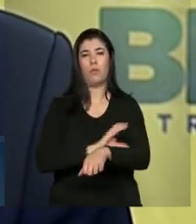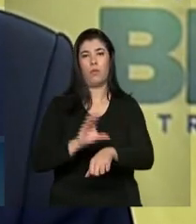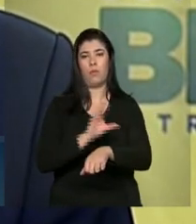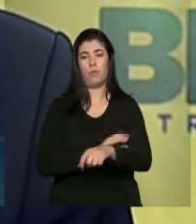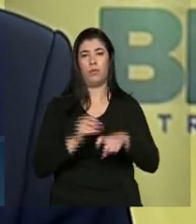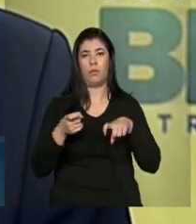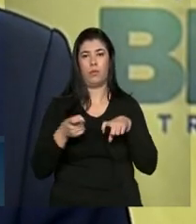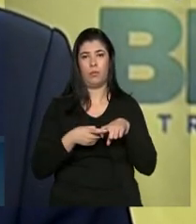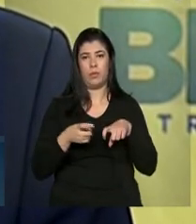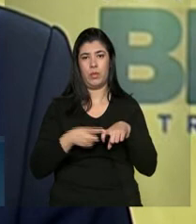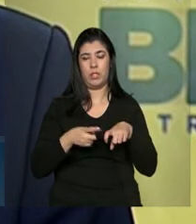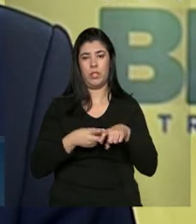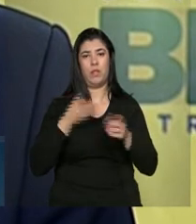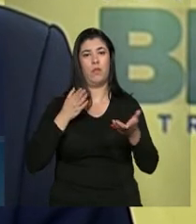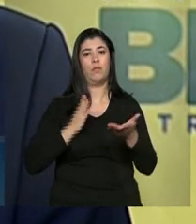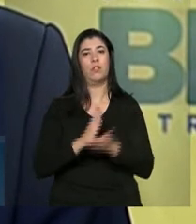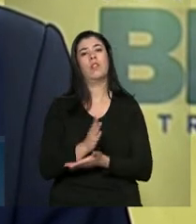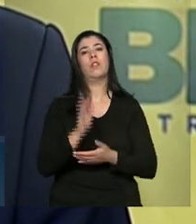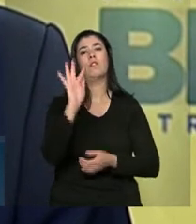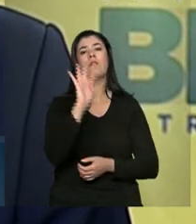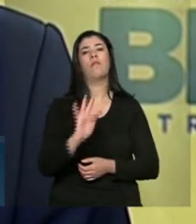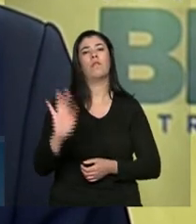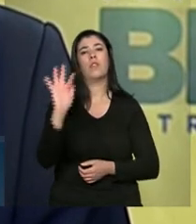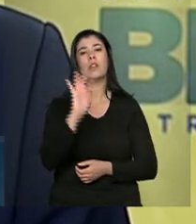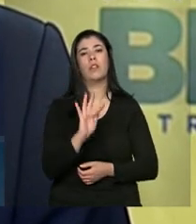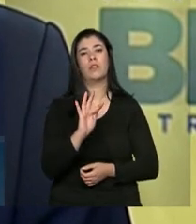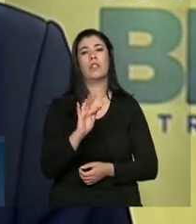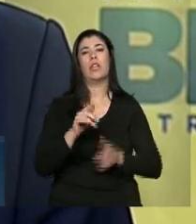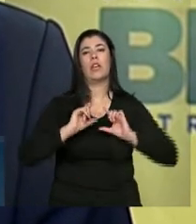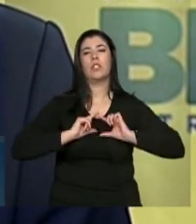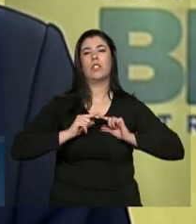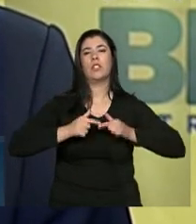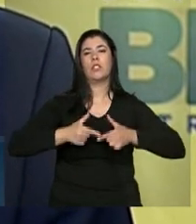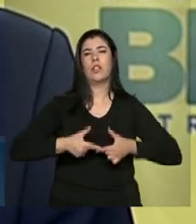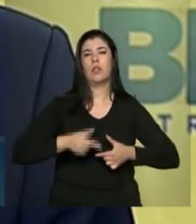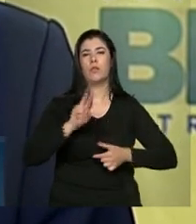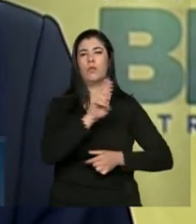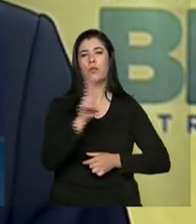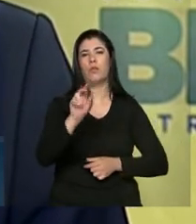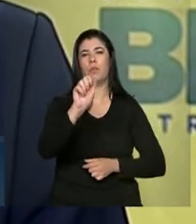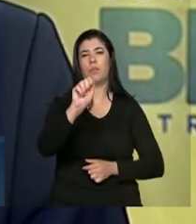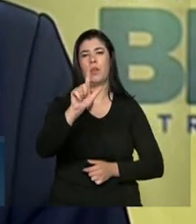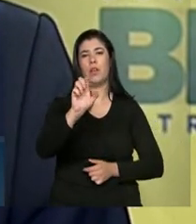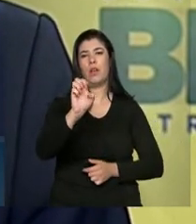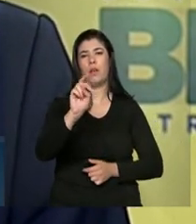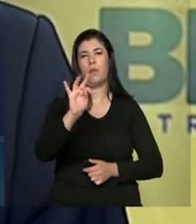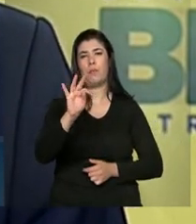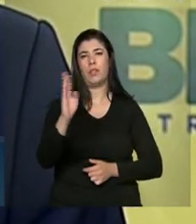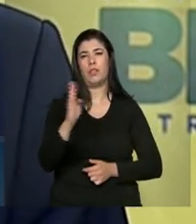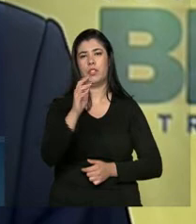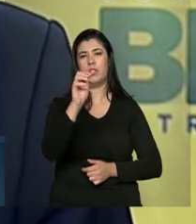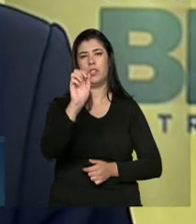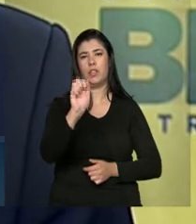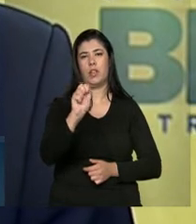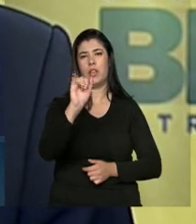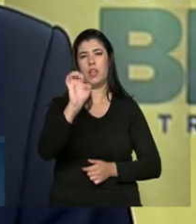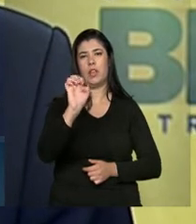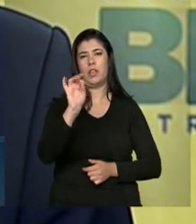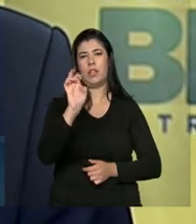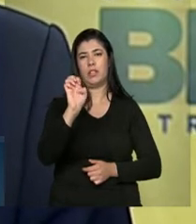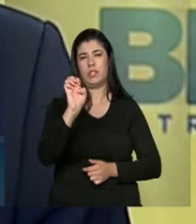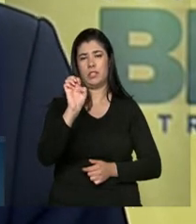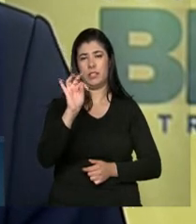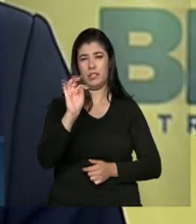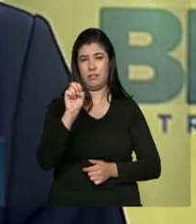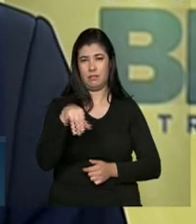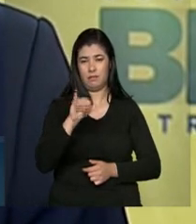medicina autorizado na Faculdade Israelita de Ciências de Saúde, Albert Einstein, com 100 vagas em curso, que faz